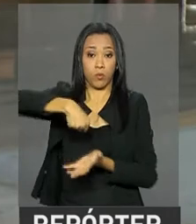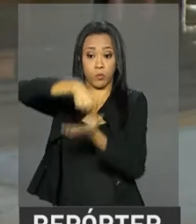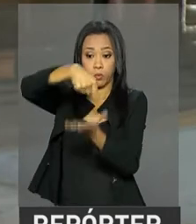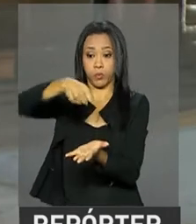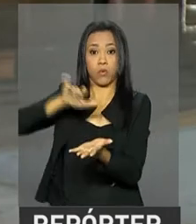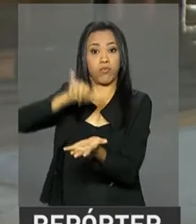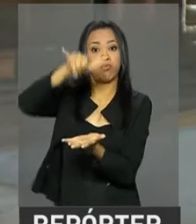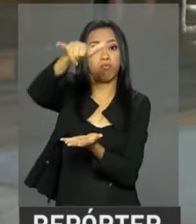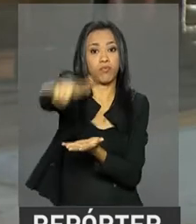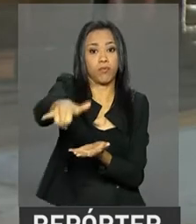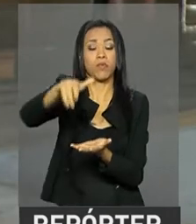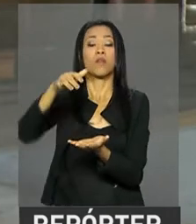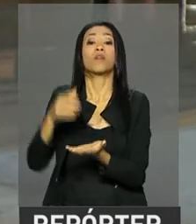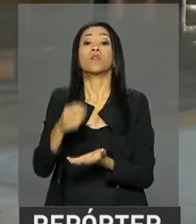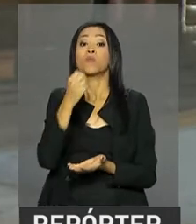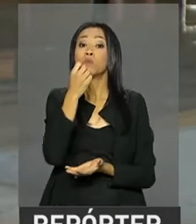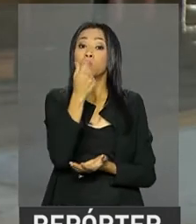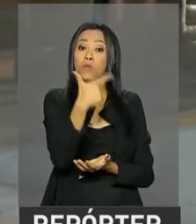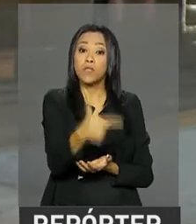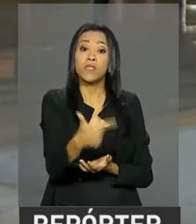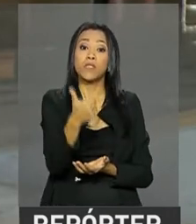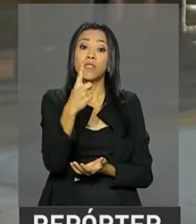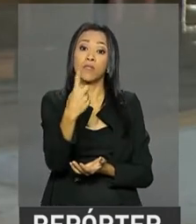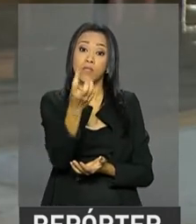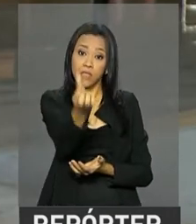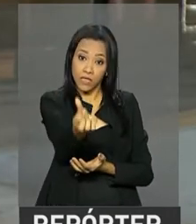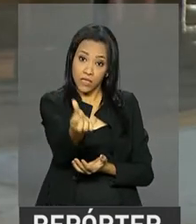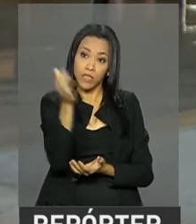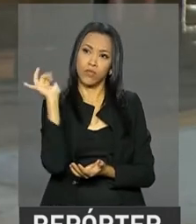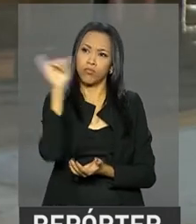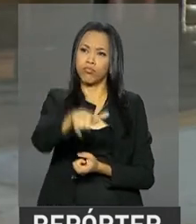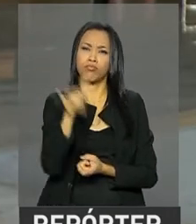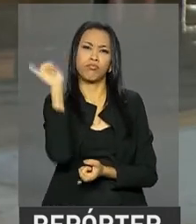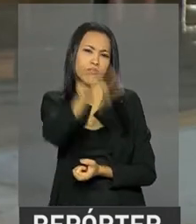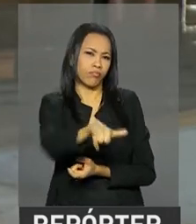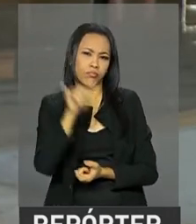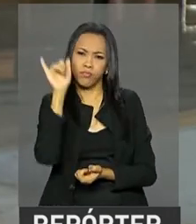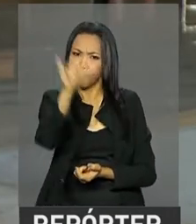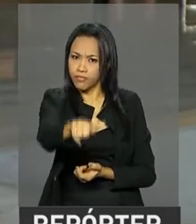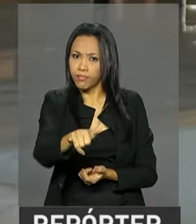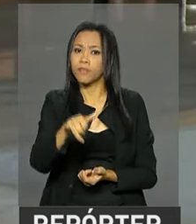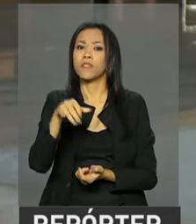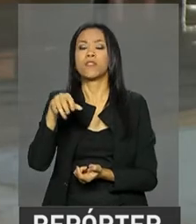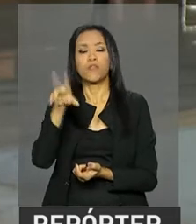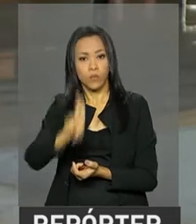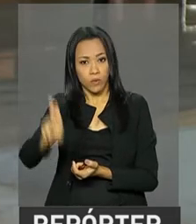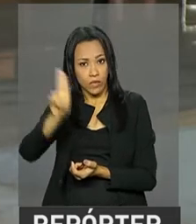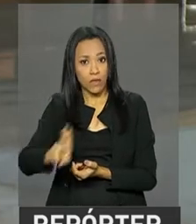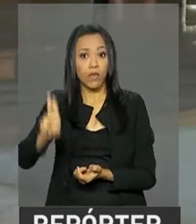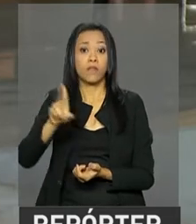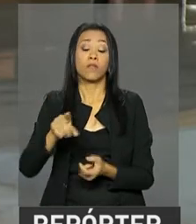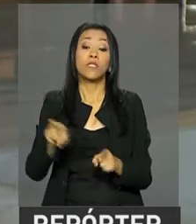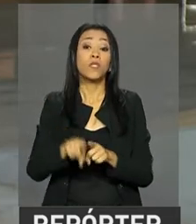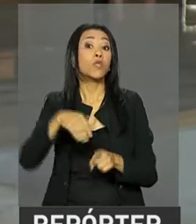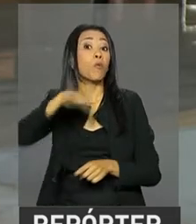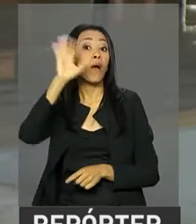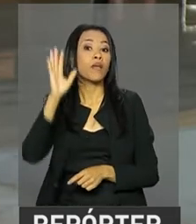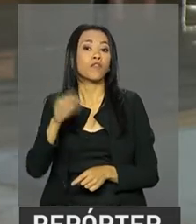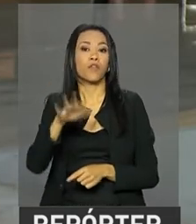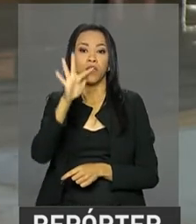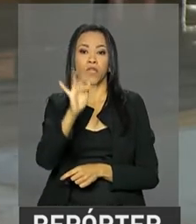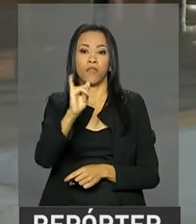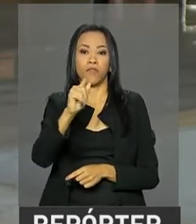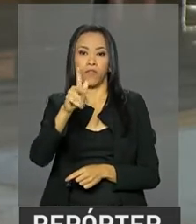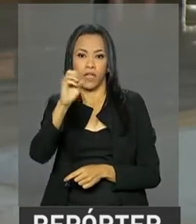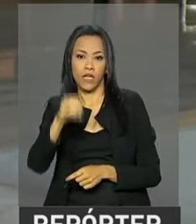216 voos realizados por essas aeronaves e os órgãos mais transportados foram o fígado,